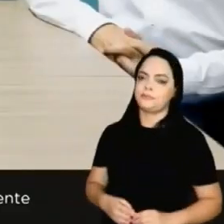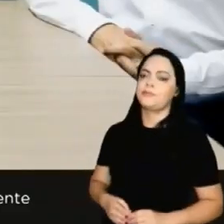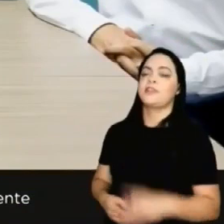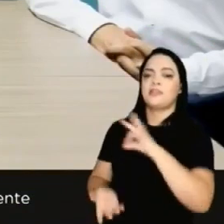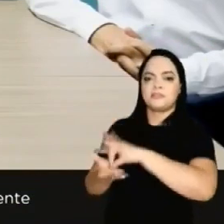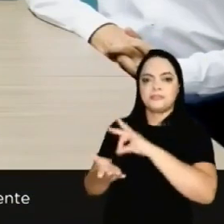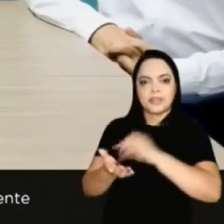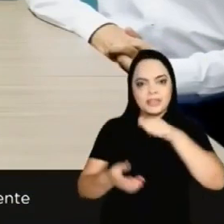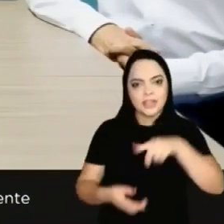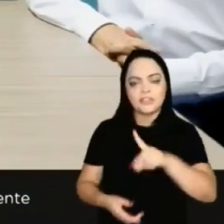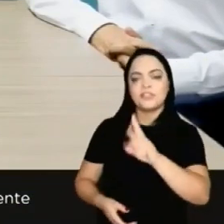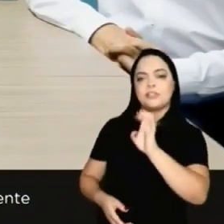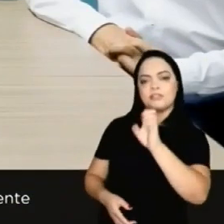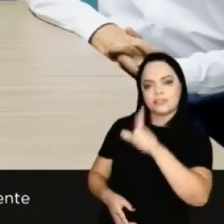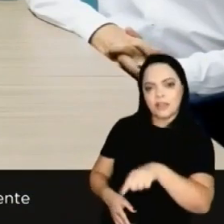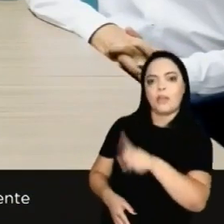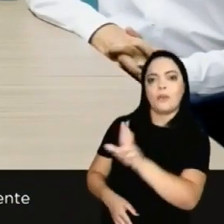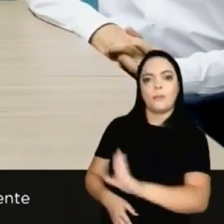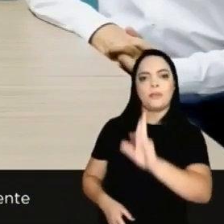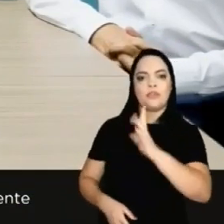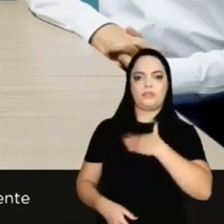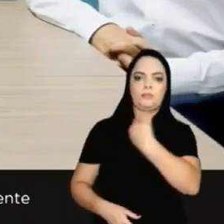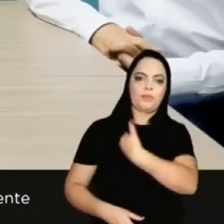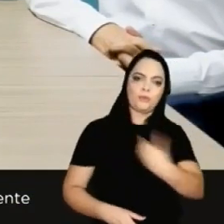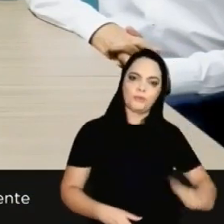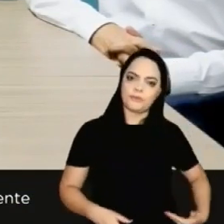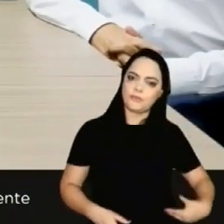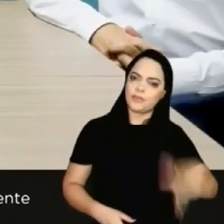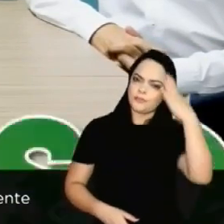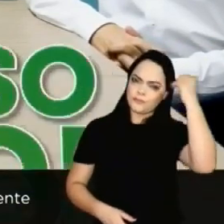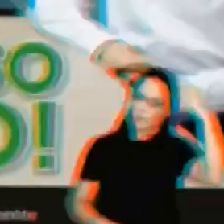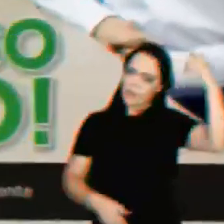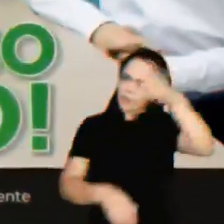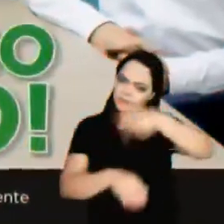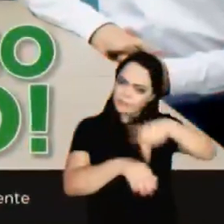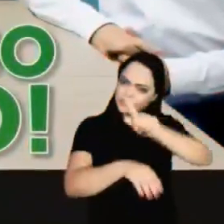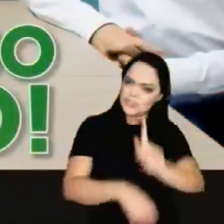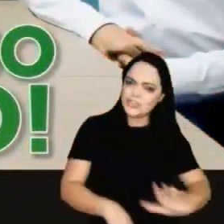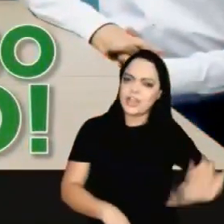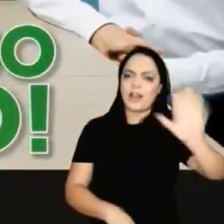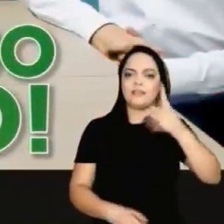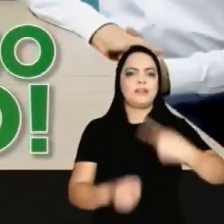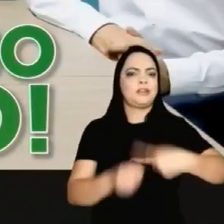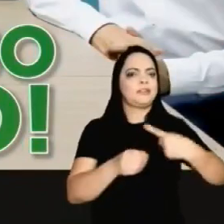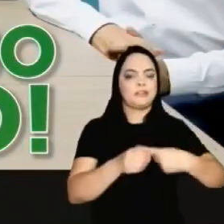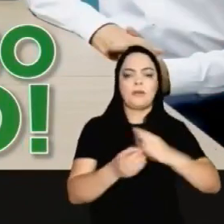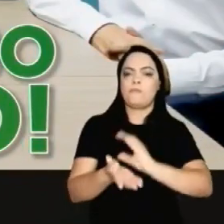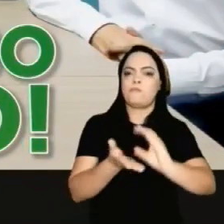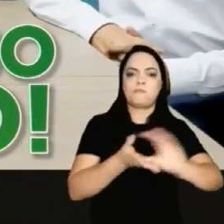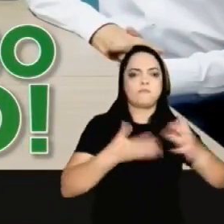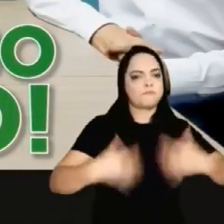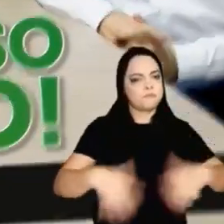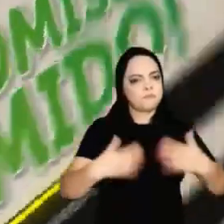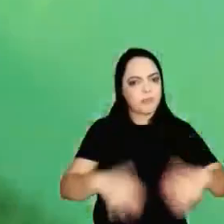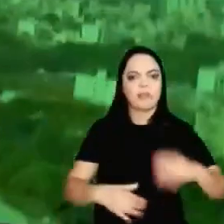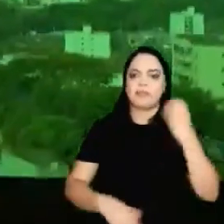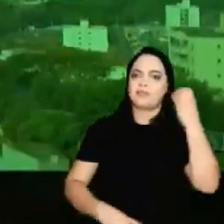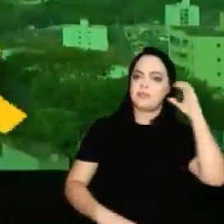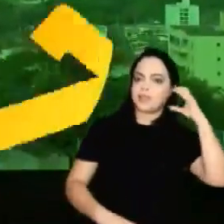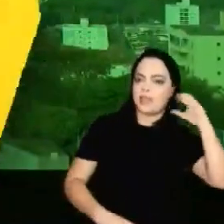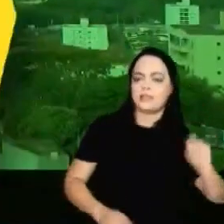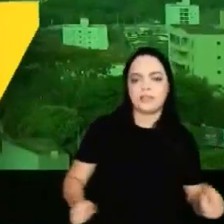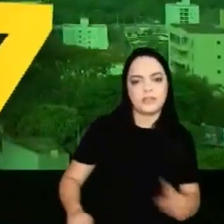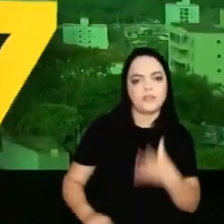mesmo André O Berlândia em nosso governo será conhecida nacionalmente Como a cidade que mais investirá em